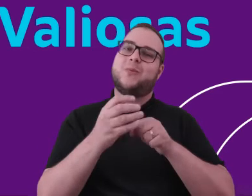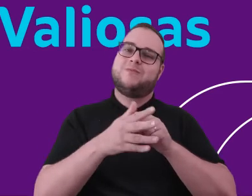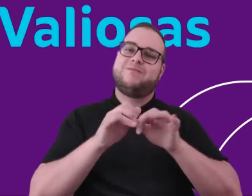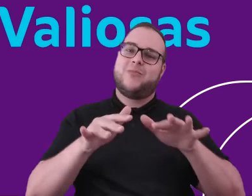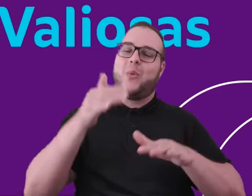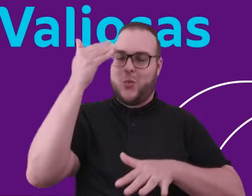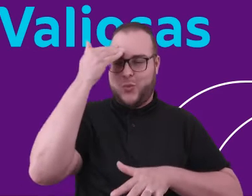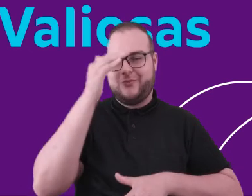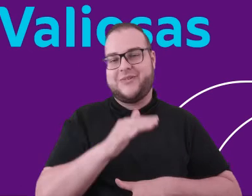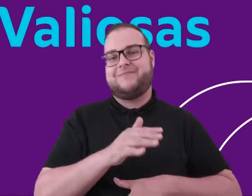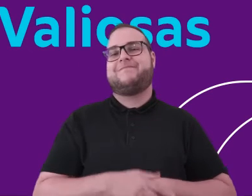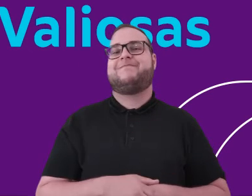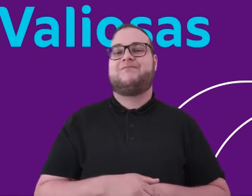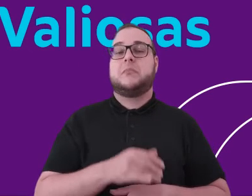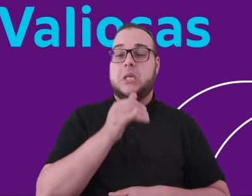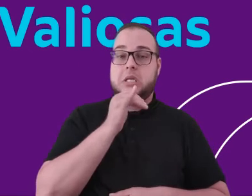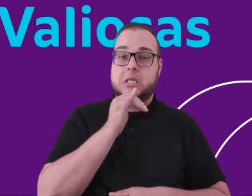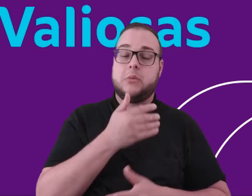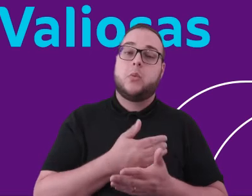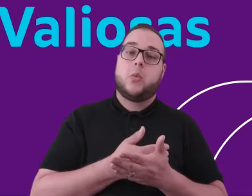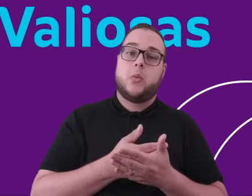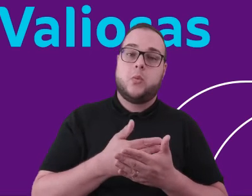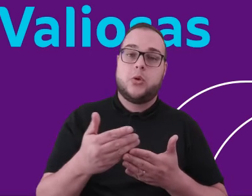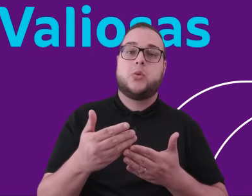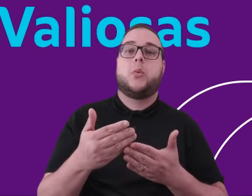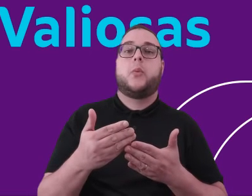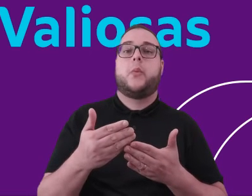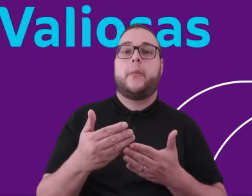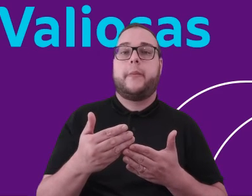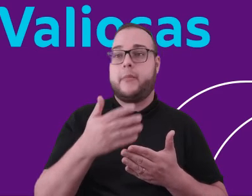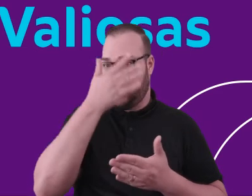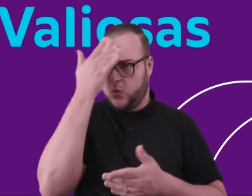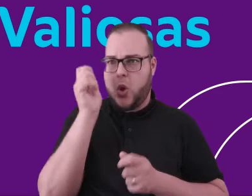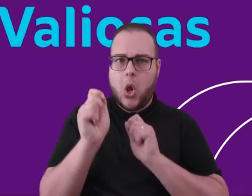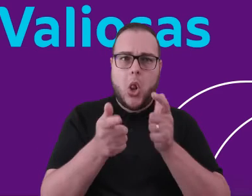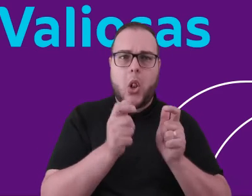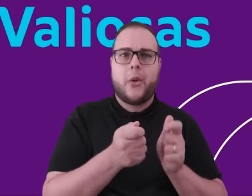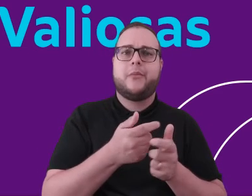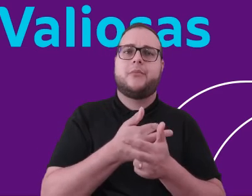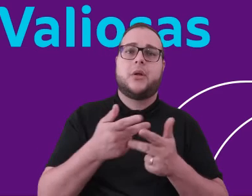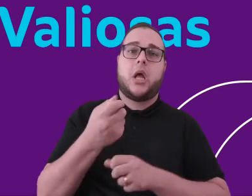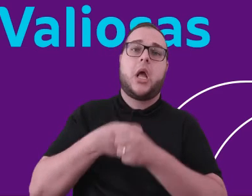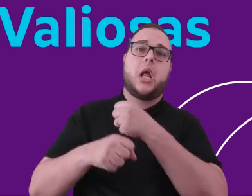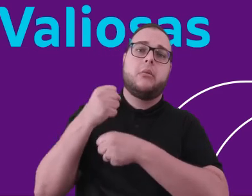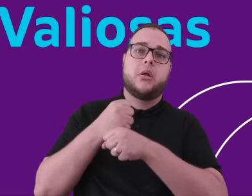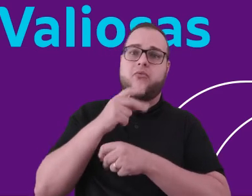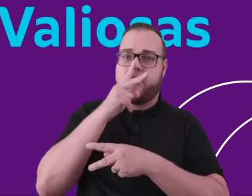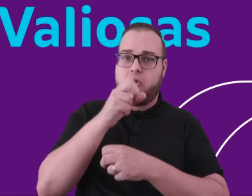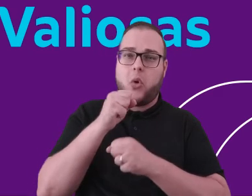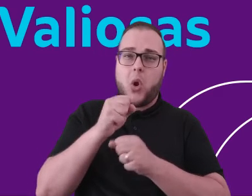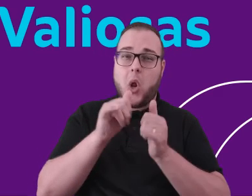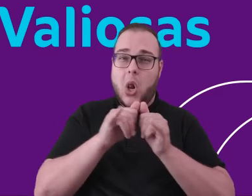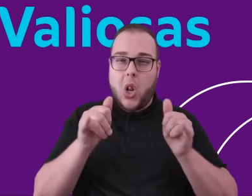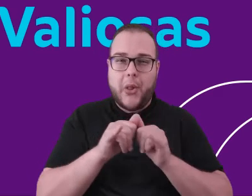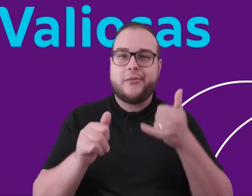bastante relacionadas. Você vê, por exemplo, como a demanda de bens, de maneira geral, no ano passado, acabou sendo tão forte,